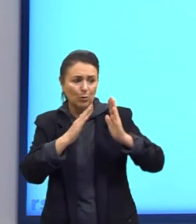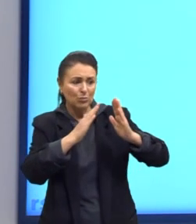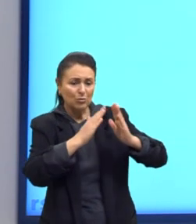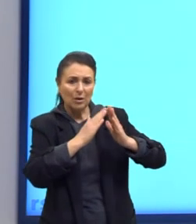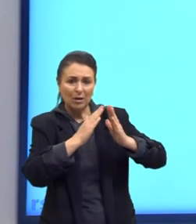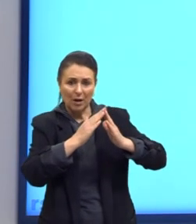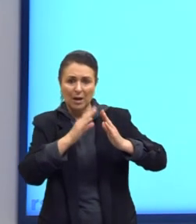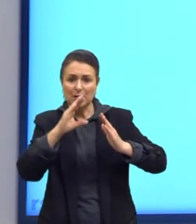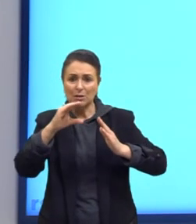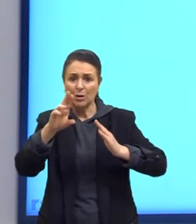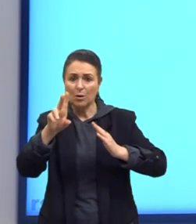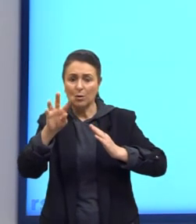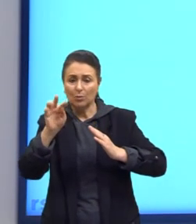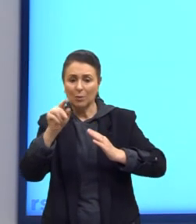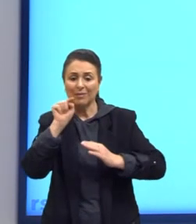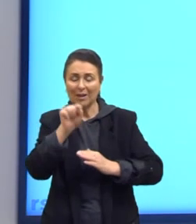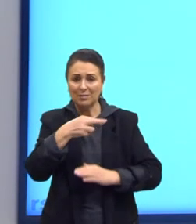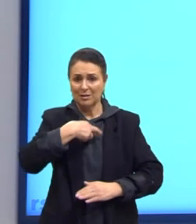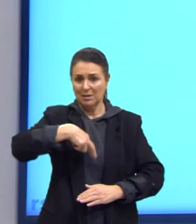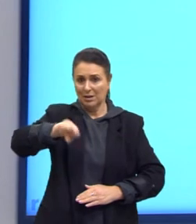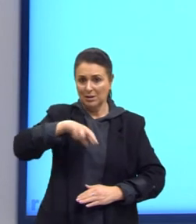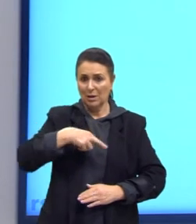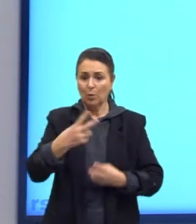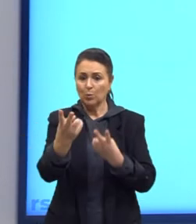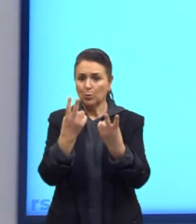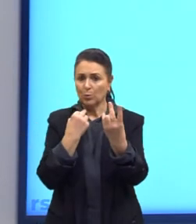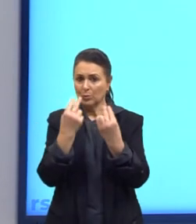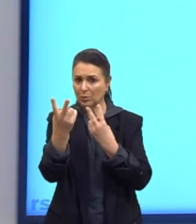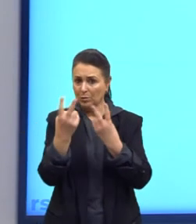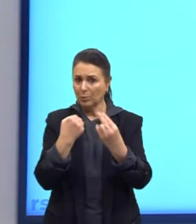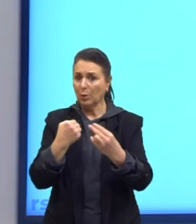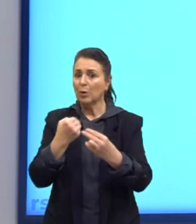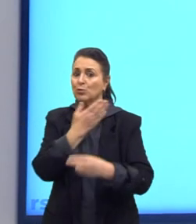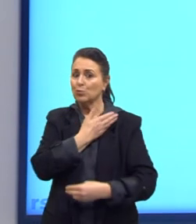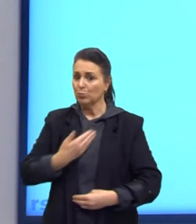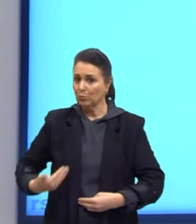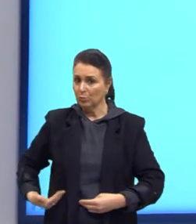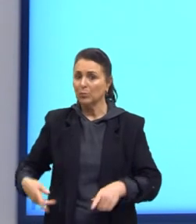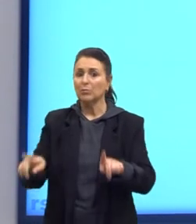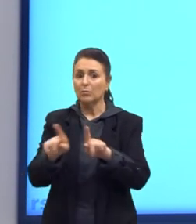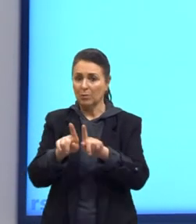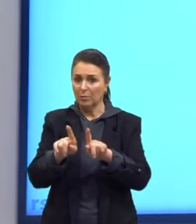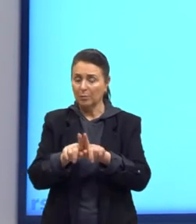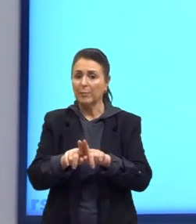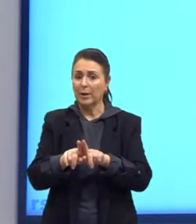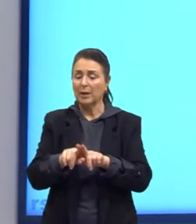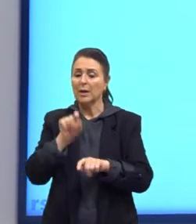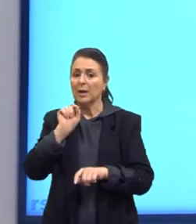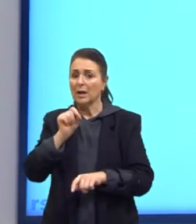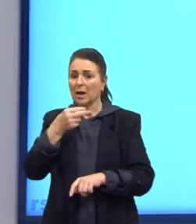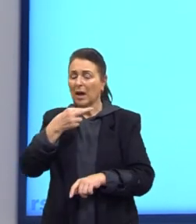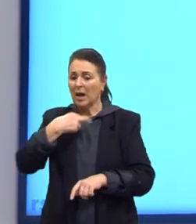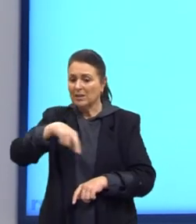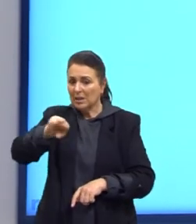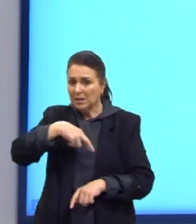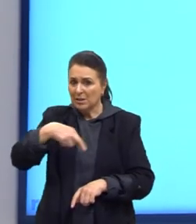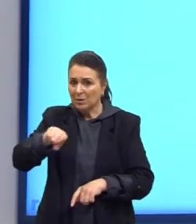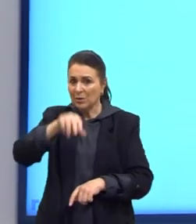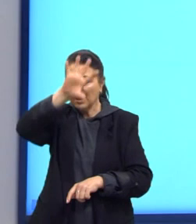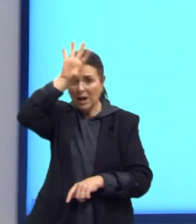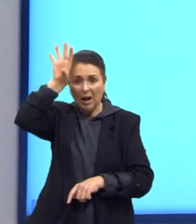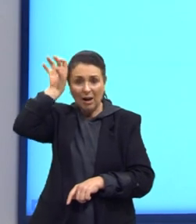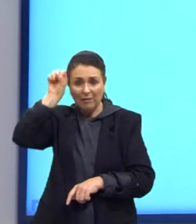cultos dessas religiões. O transporte público também é apontado como um local em que os adeptos das religiões das matrizes